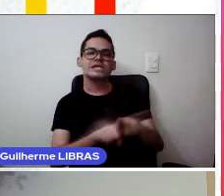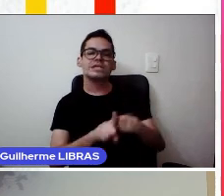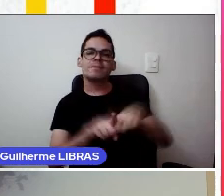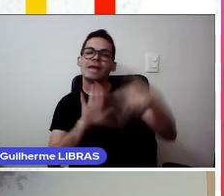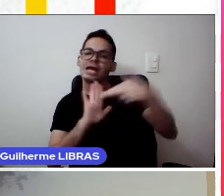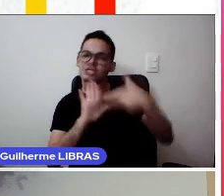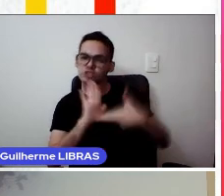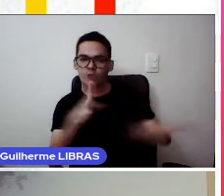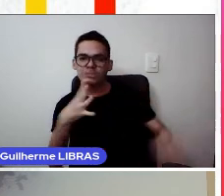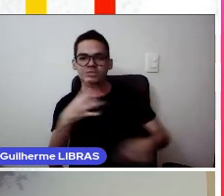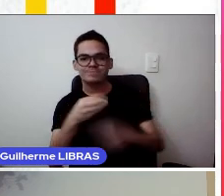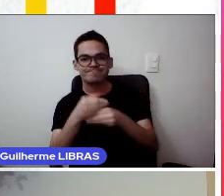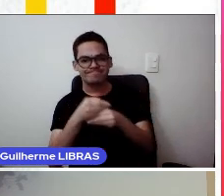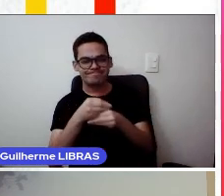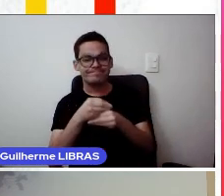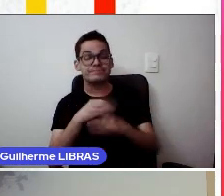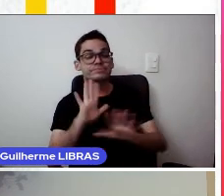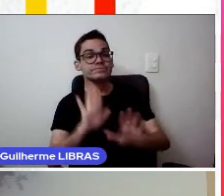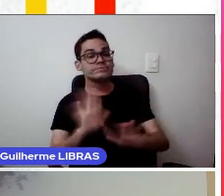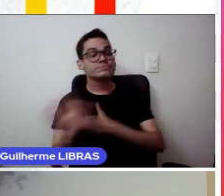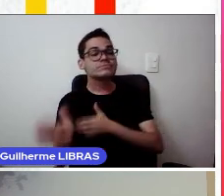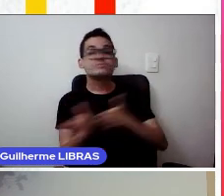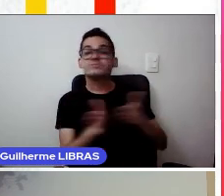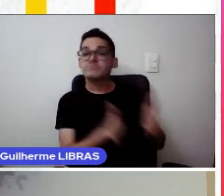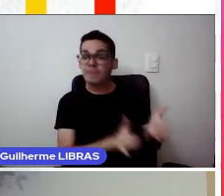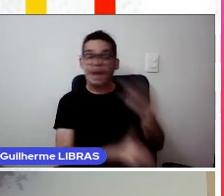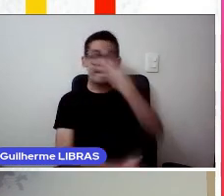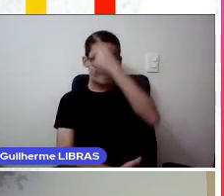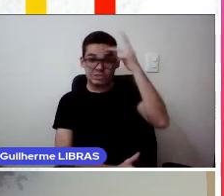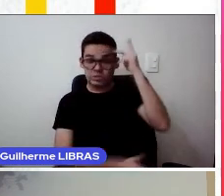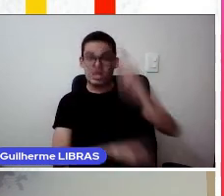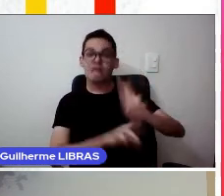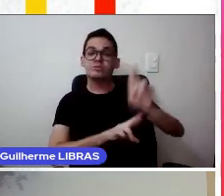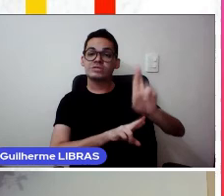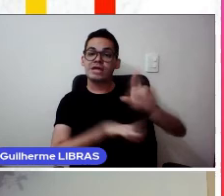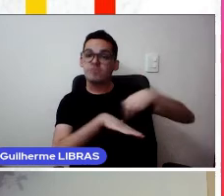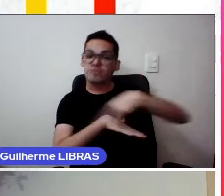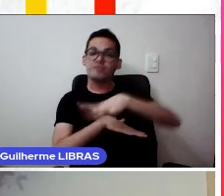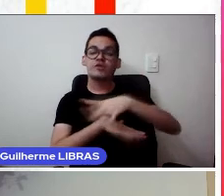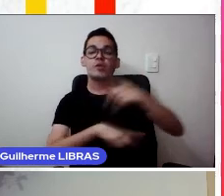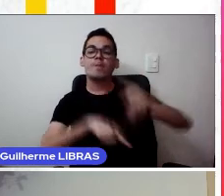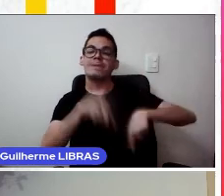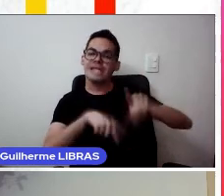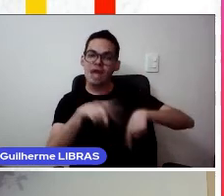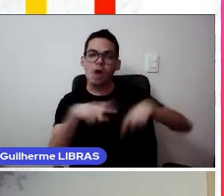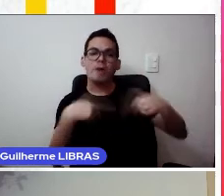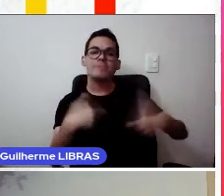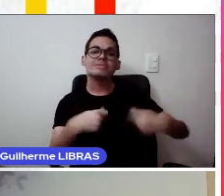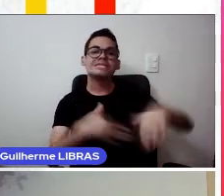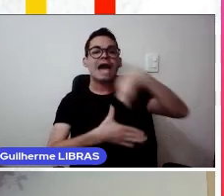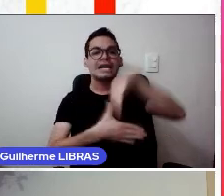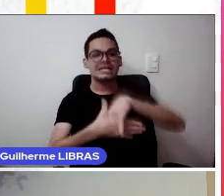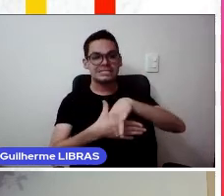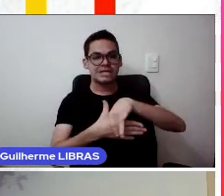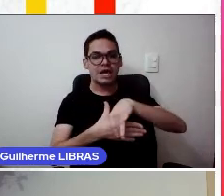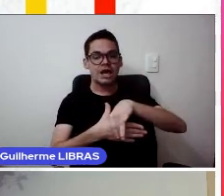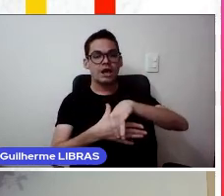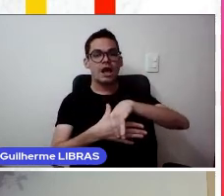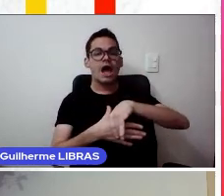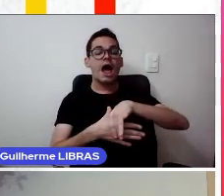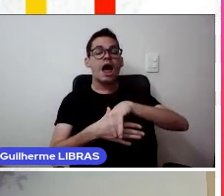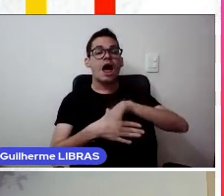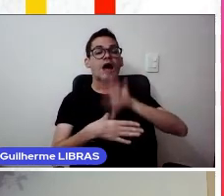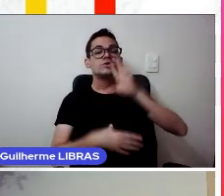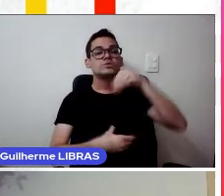complementares. As pessoas responsáveis pelo envio do material deverão anexar a colaboração encaminhada,